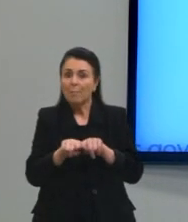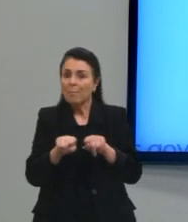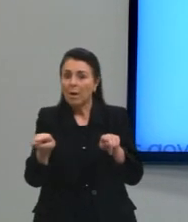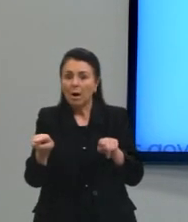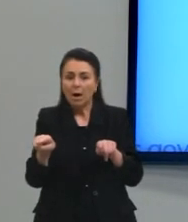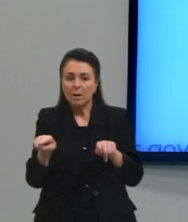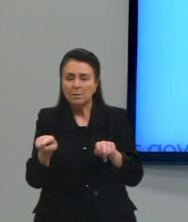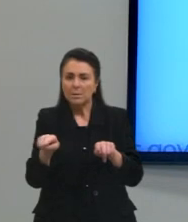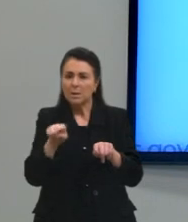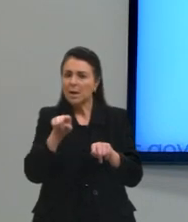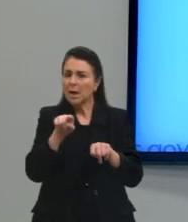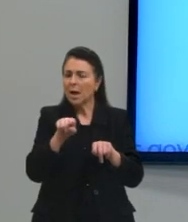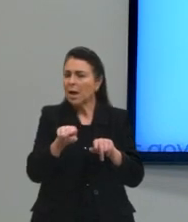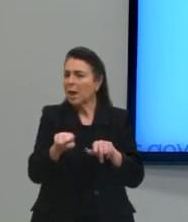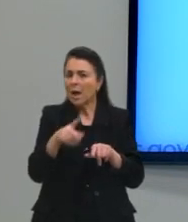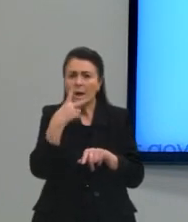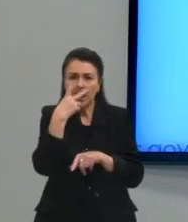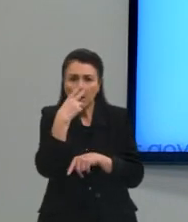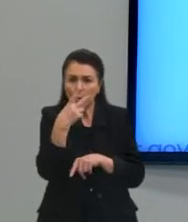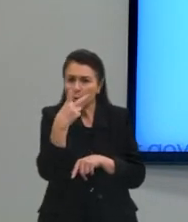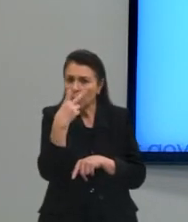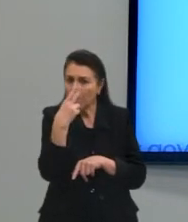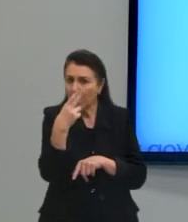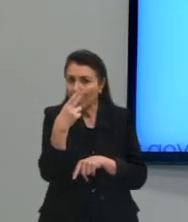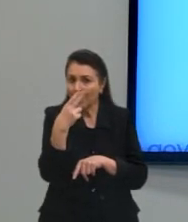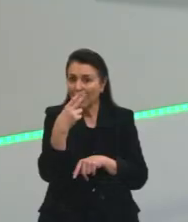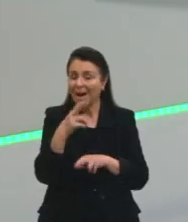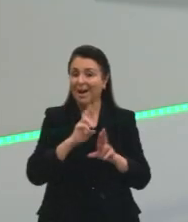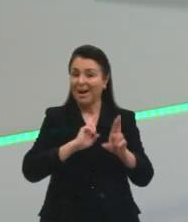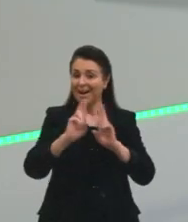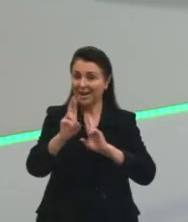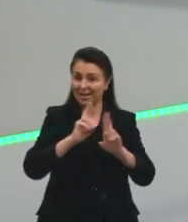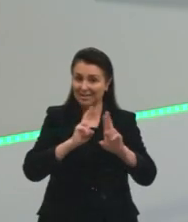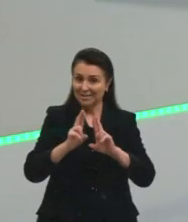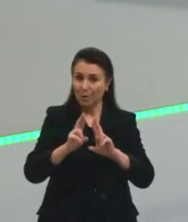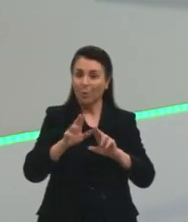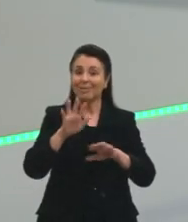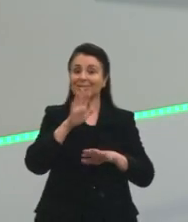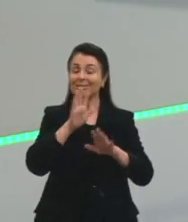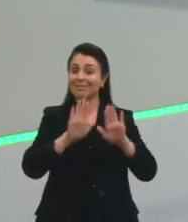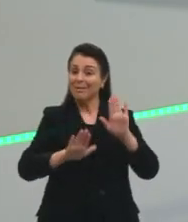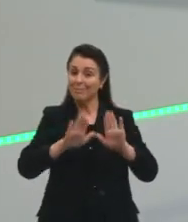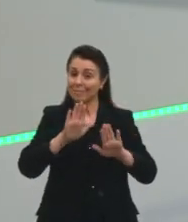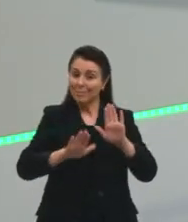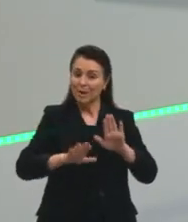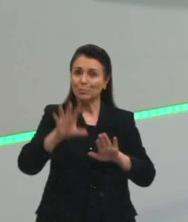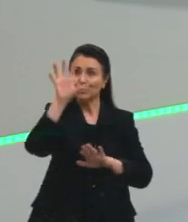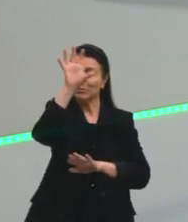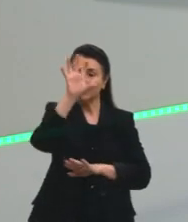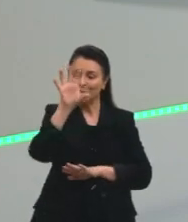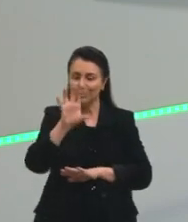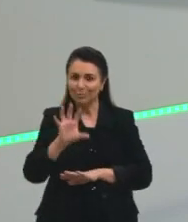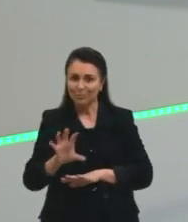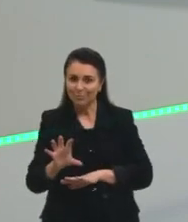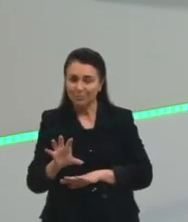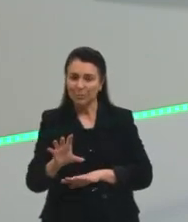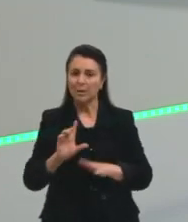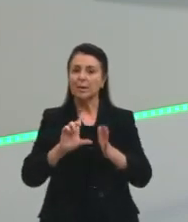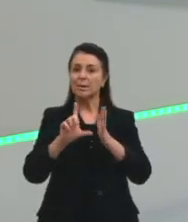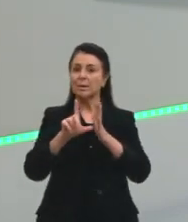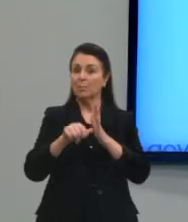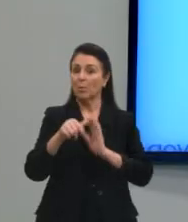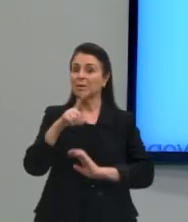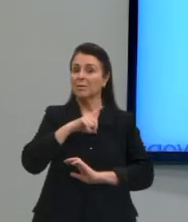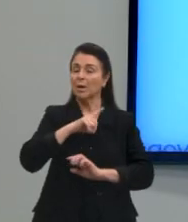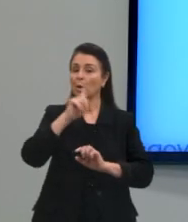A diferença diatópica tem relação, então, com os nossos regionalismos. Depois da nossa variação diatópica,